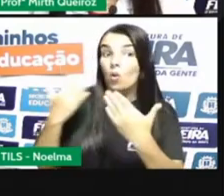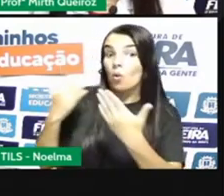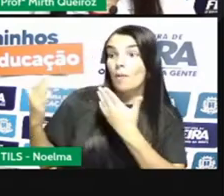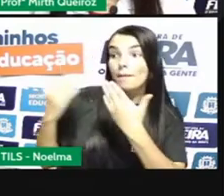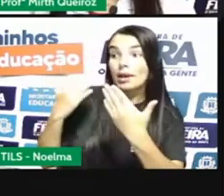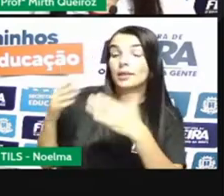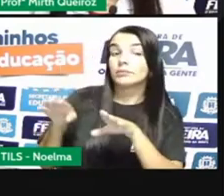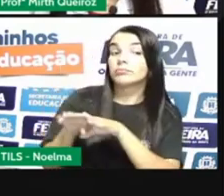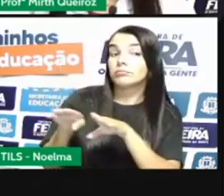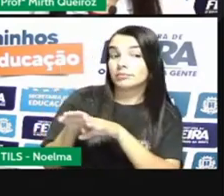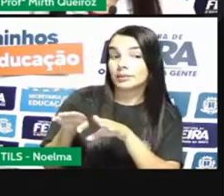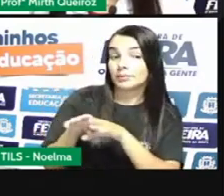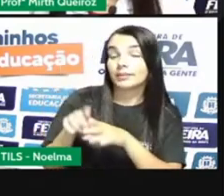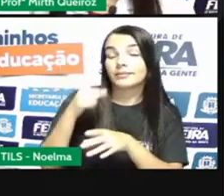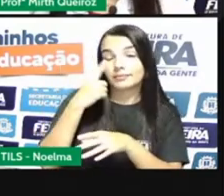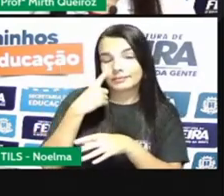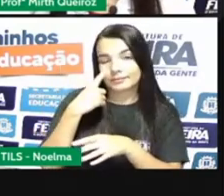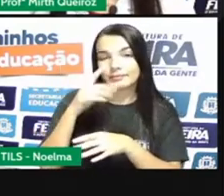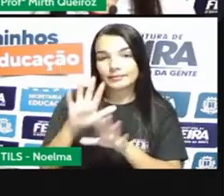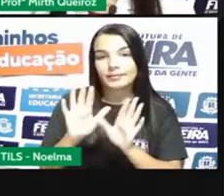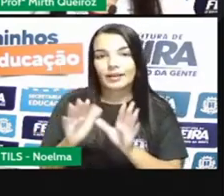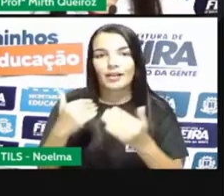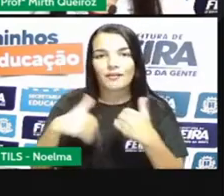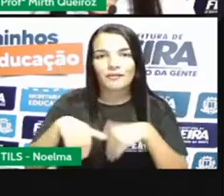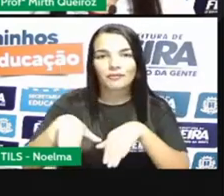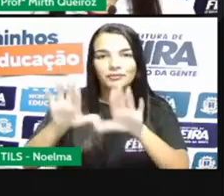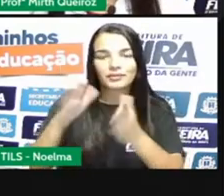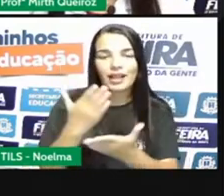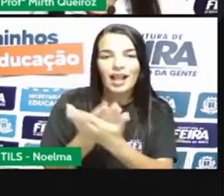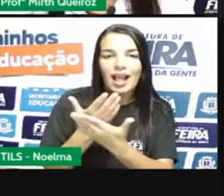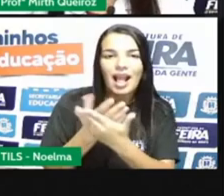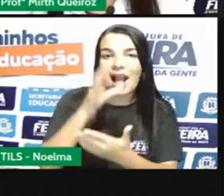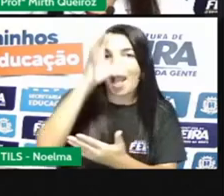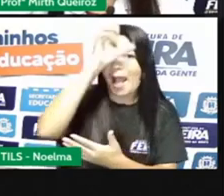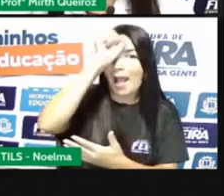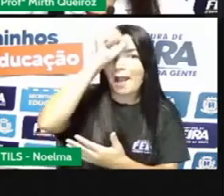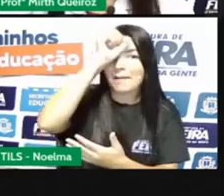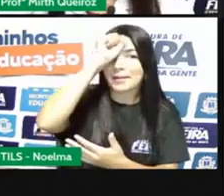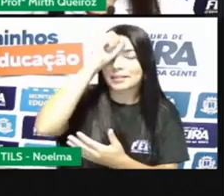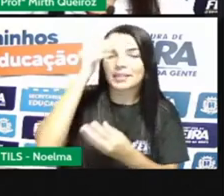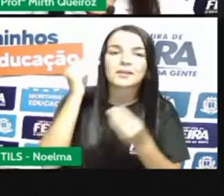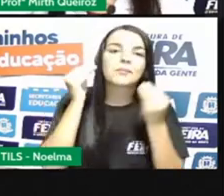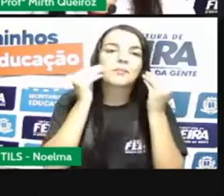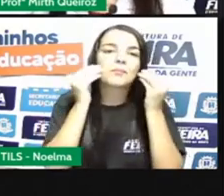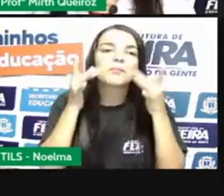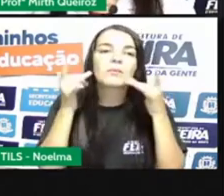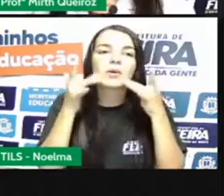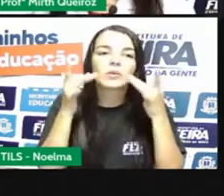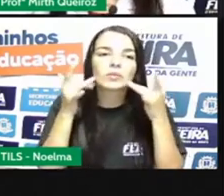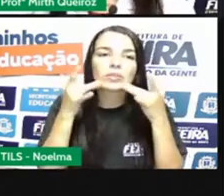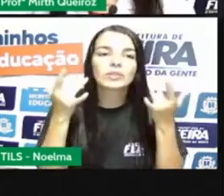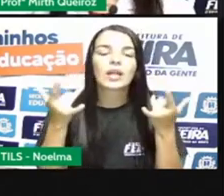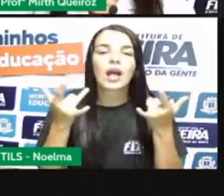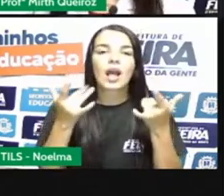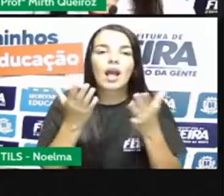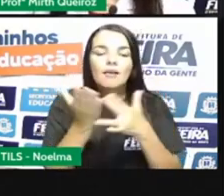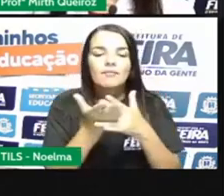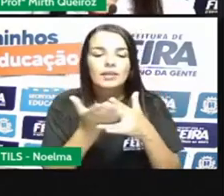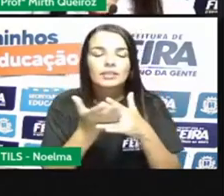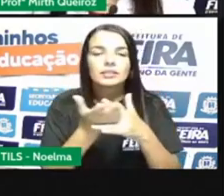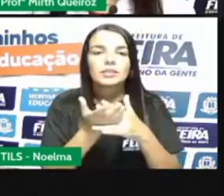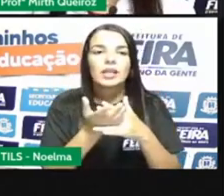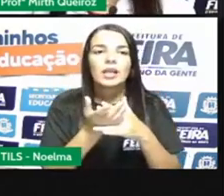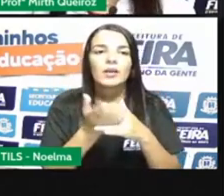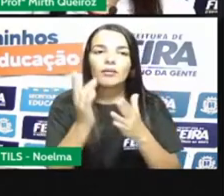as frações ali também, a gente vai fazer isso, comparação de frações, vamos aprender a representar as frações em forma